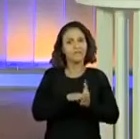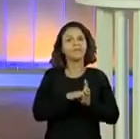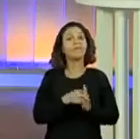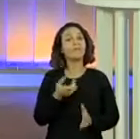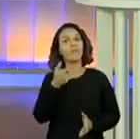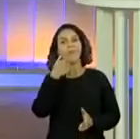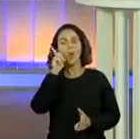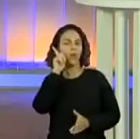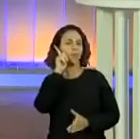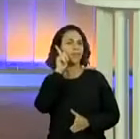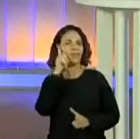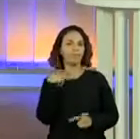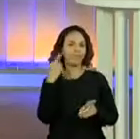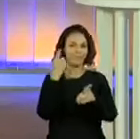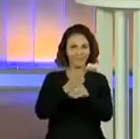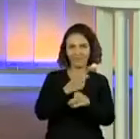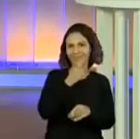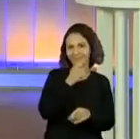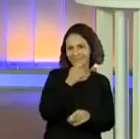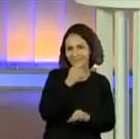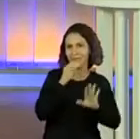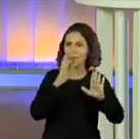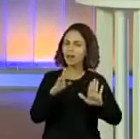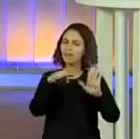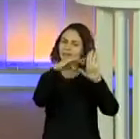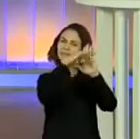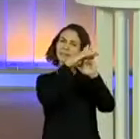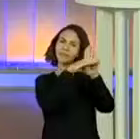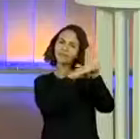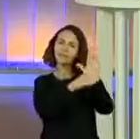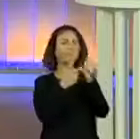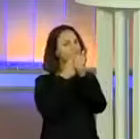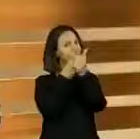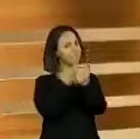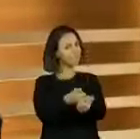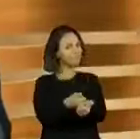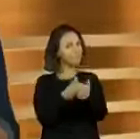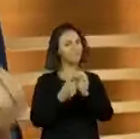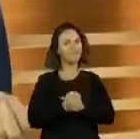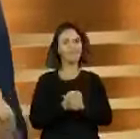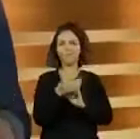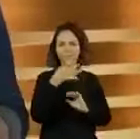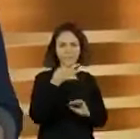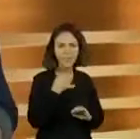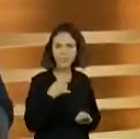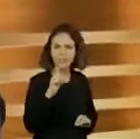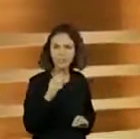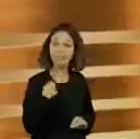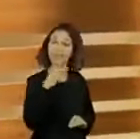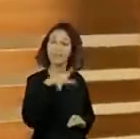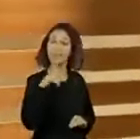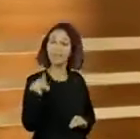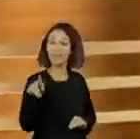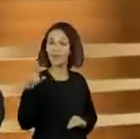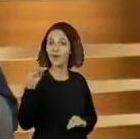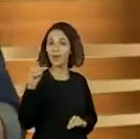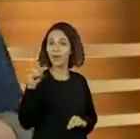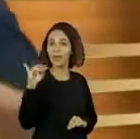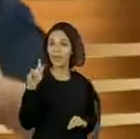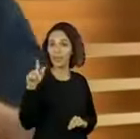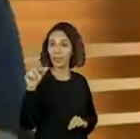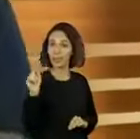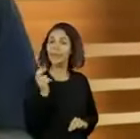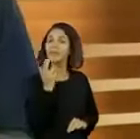tendo encontro, mas é só vocês sempre acompanharem a programação. Para quem não me conhece, eu sou o professor Baglini